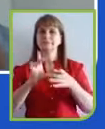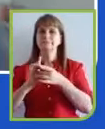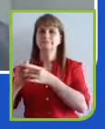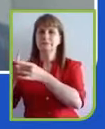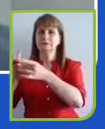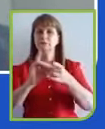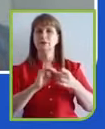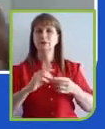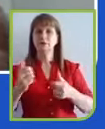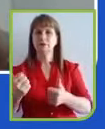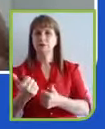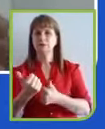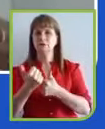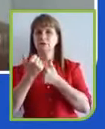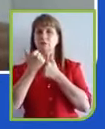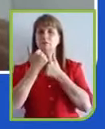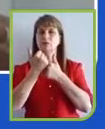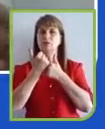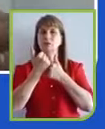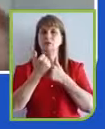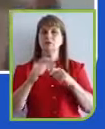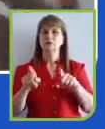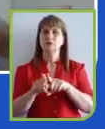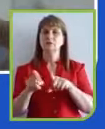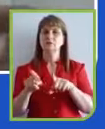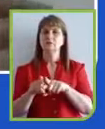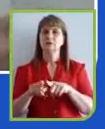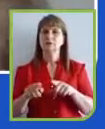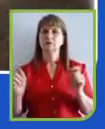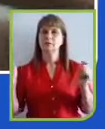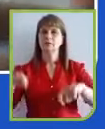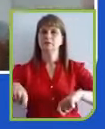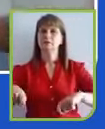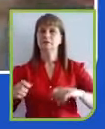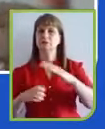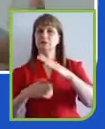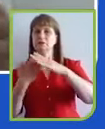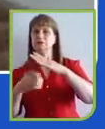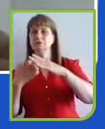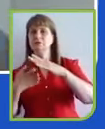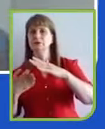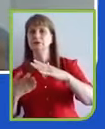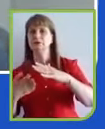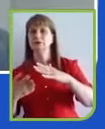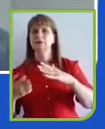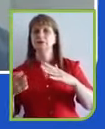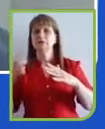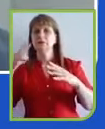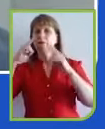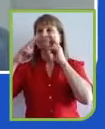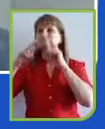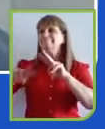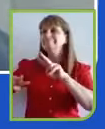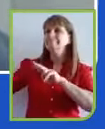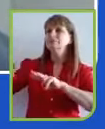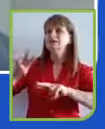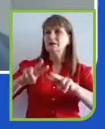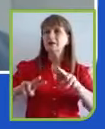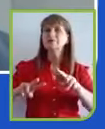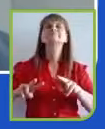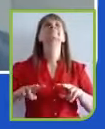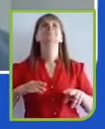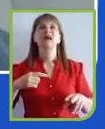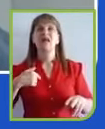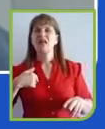também dessa compreensão, a capacidade das empresas ou das pessoas olhar um para o outro e entender, poxa, eu fui causa e fui causador,